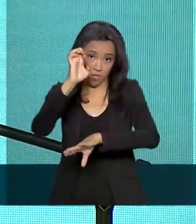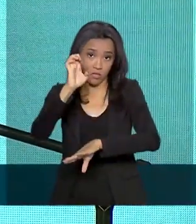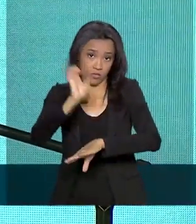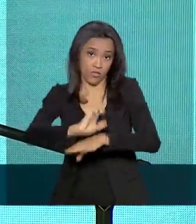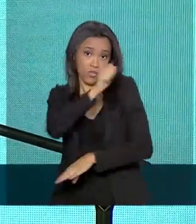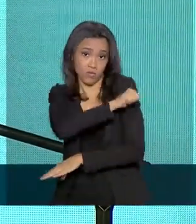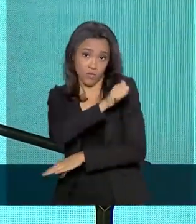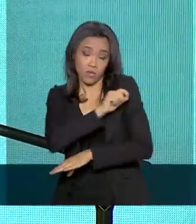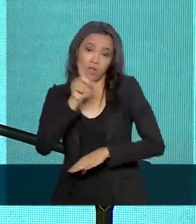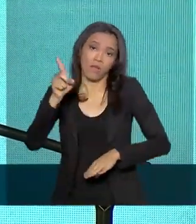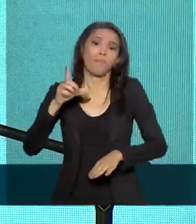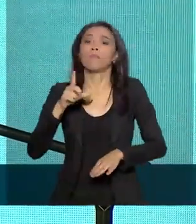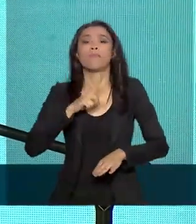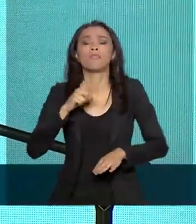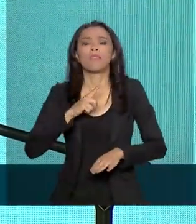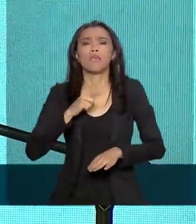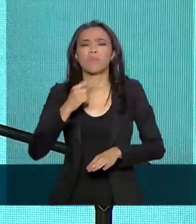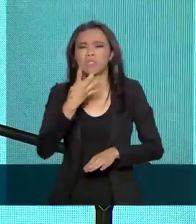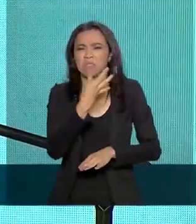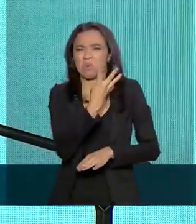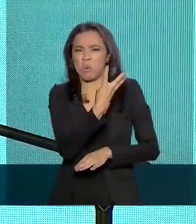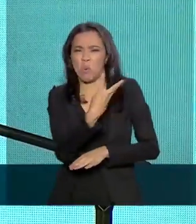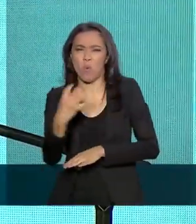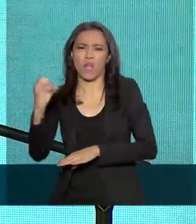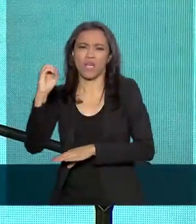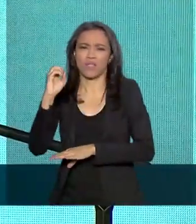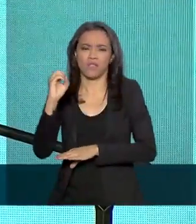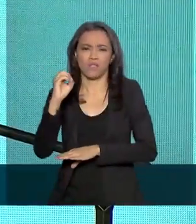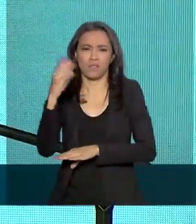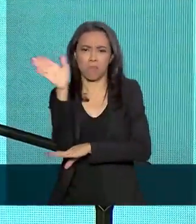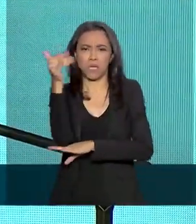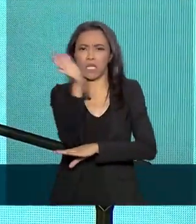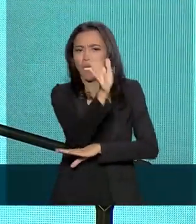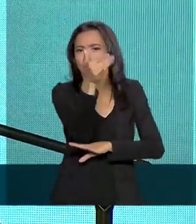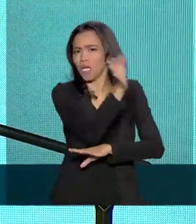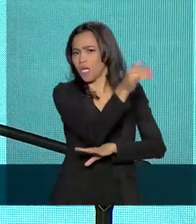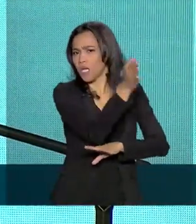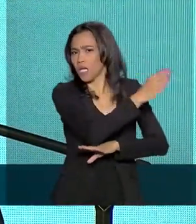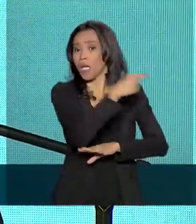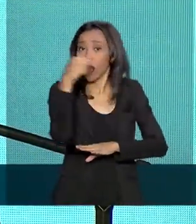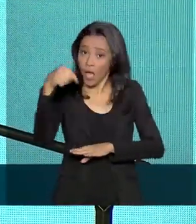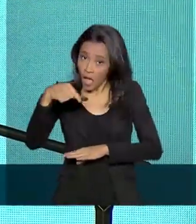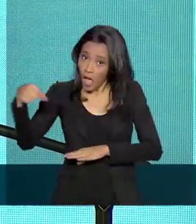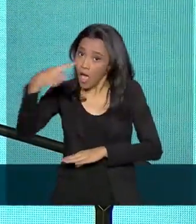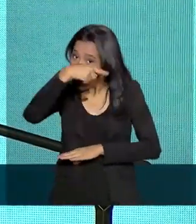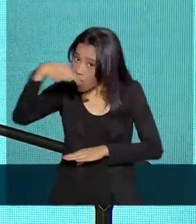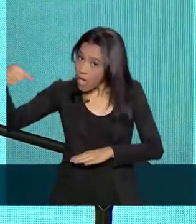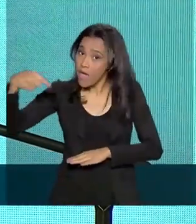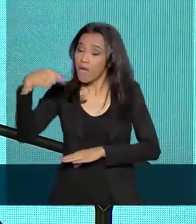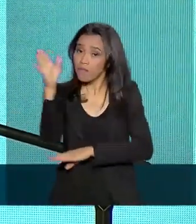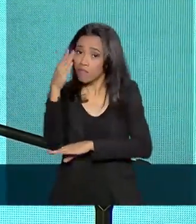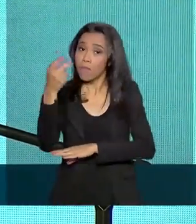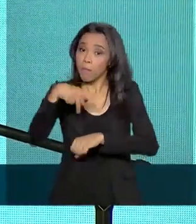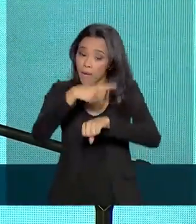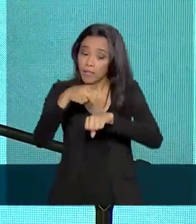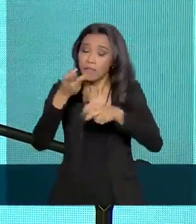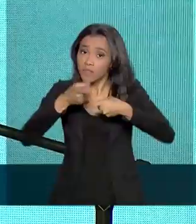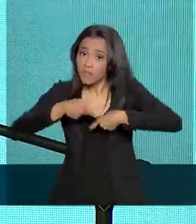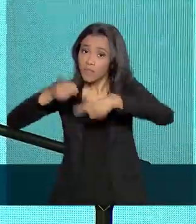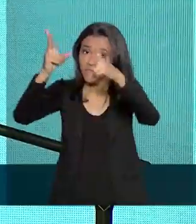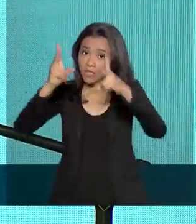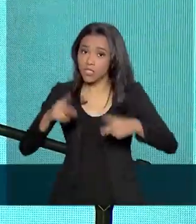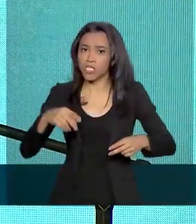tem lá umas 40 bandeiras num retão. Logicamente, as bandeiras são de países que importam o nióbio nosso. Agora, tinha países ali